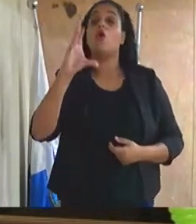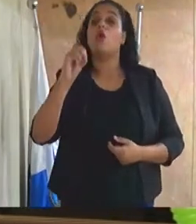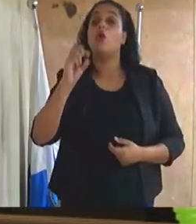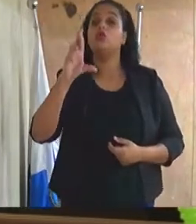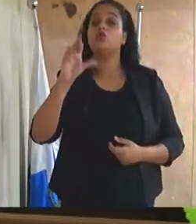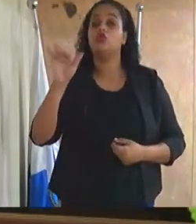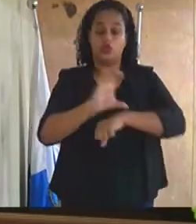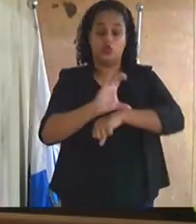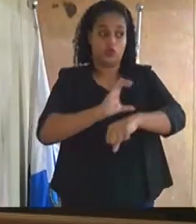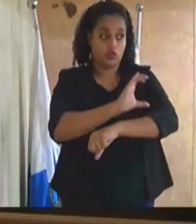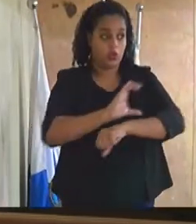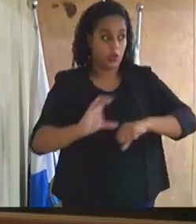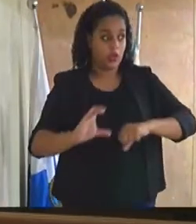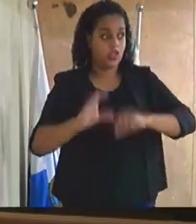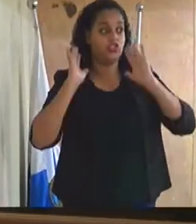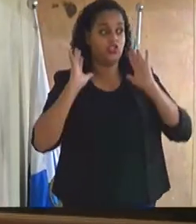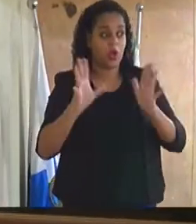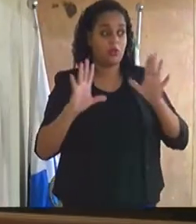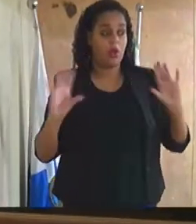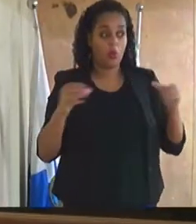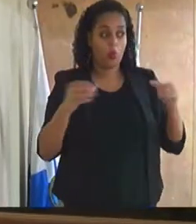existe uma comissão criada nessa casa